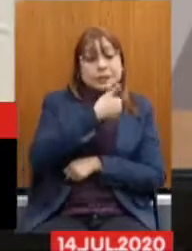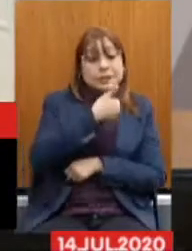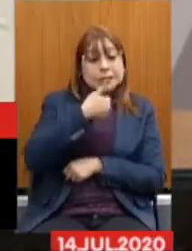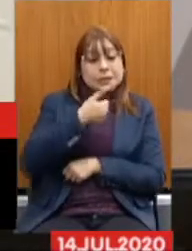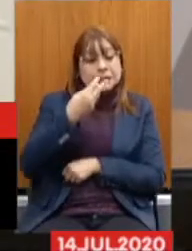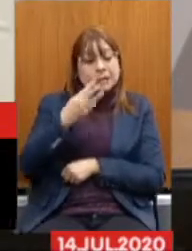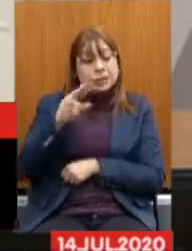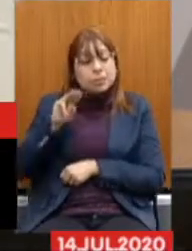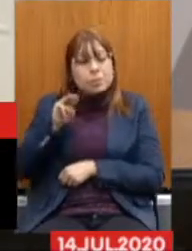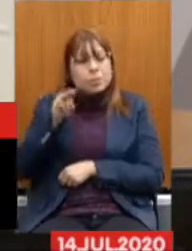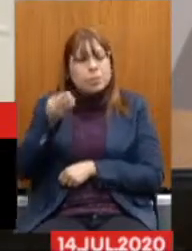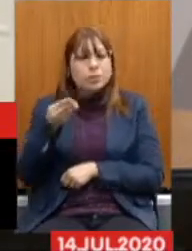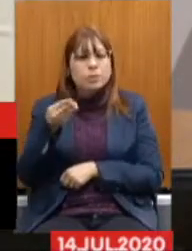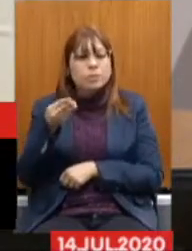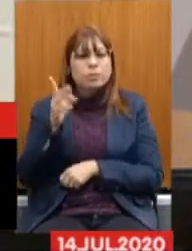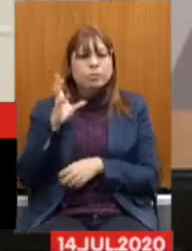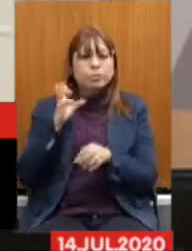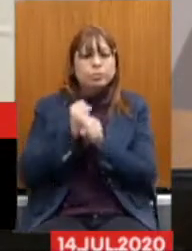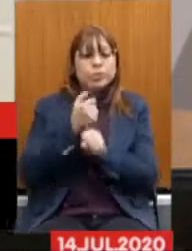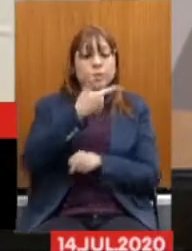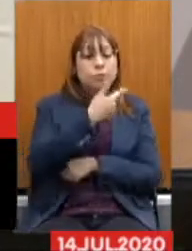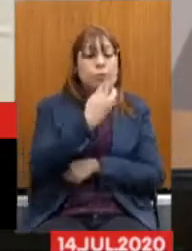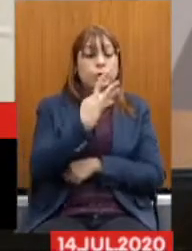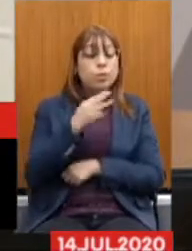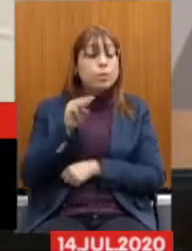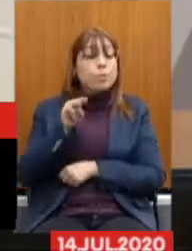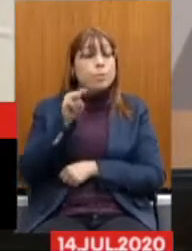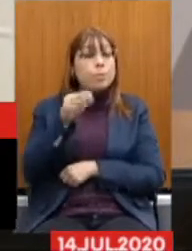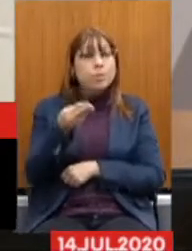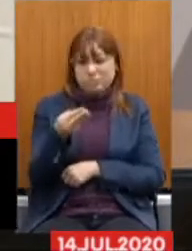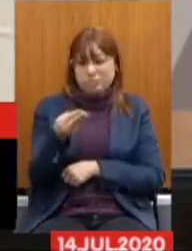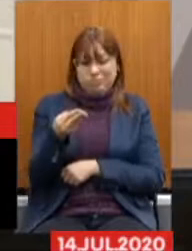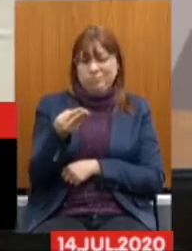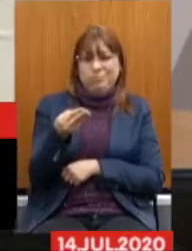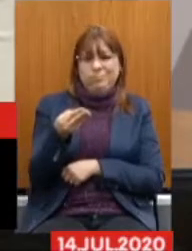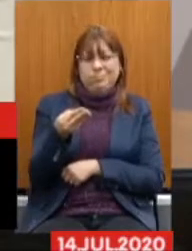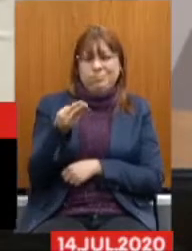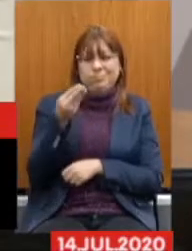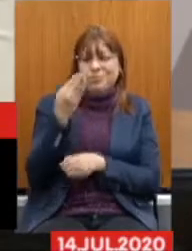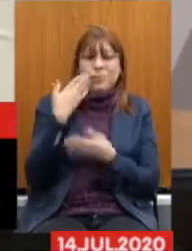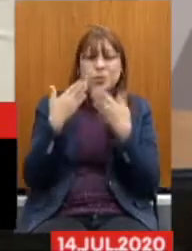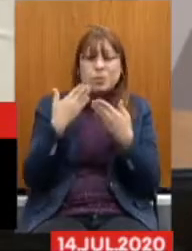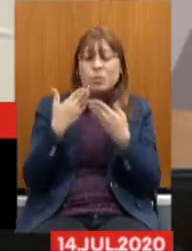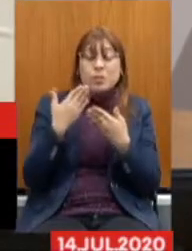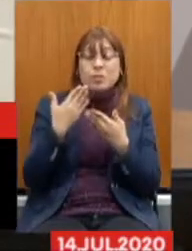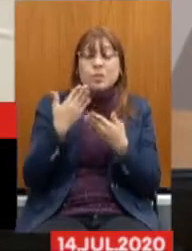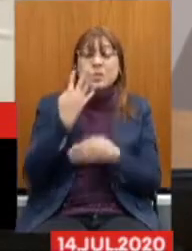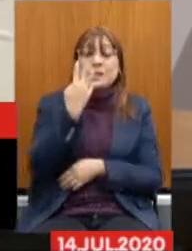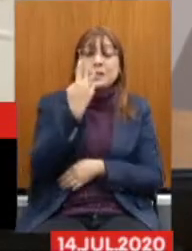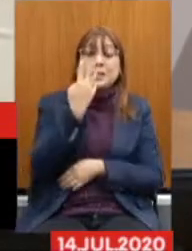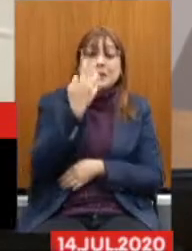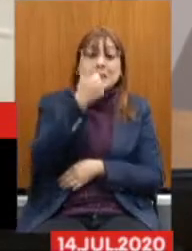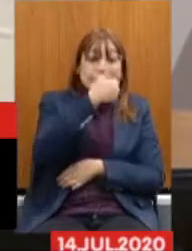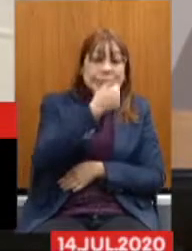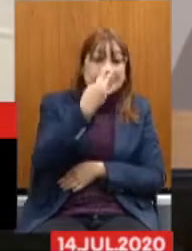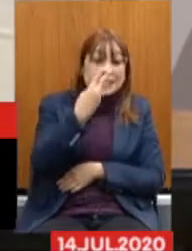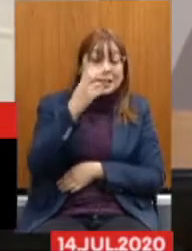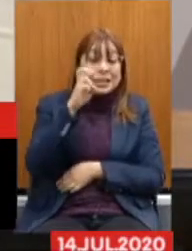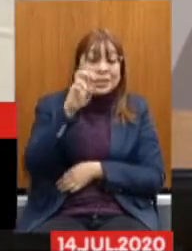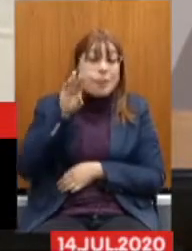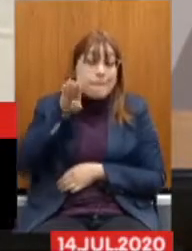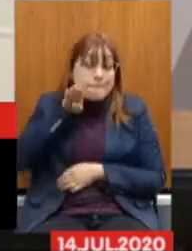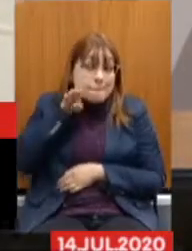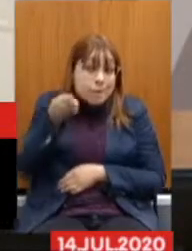São 24 milhões Que não significam Nada Perto dos 135 bilhões Que o governo